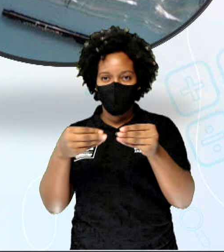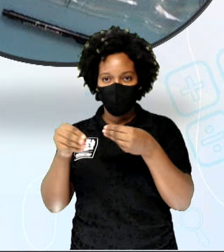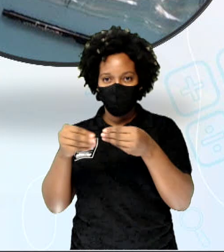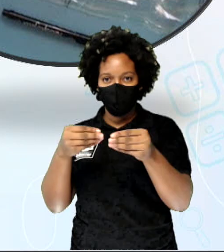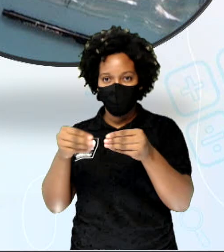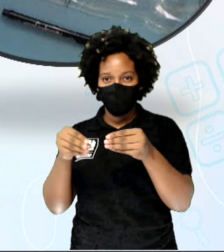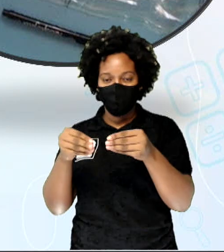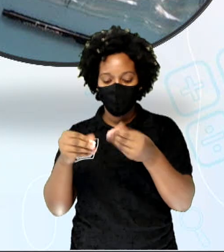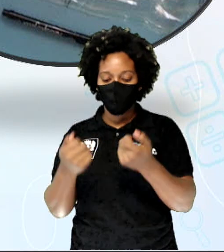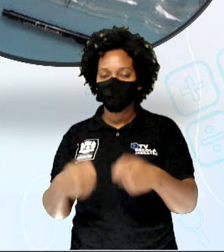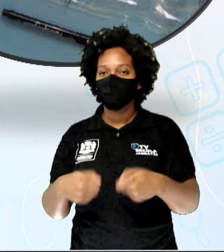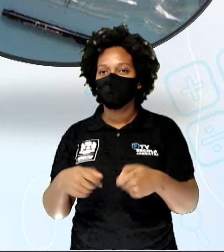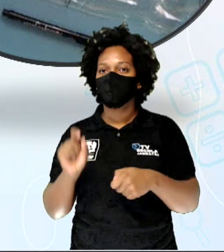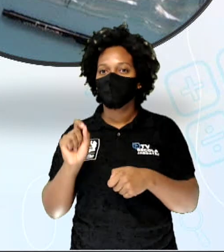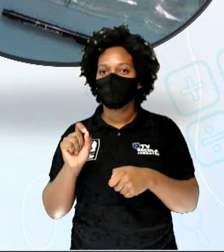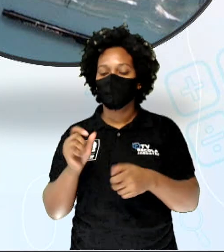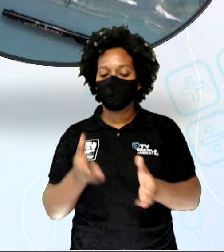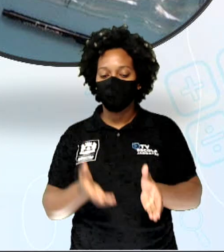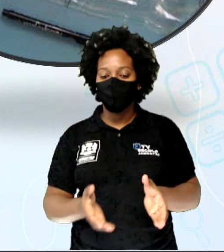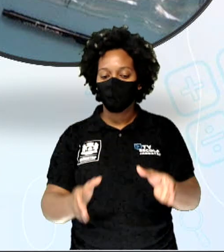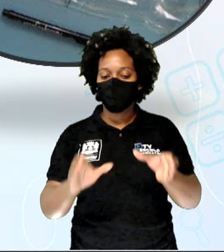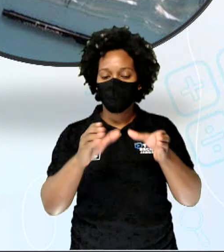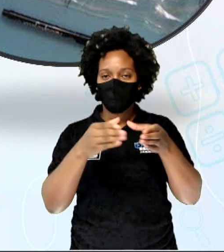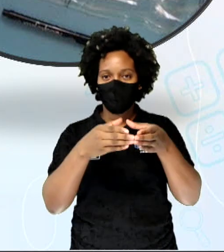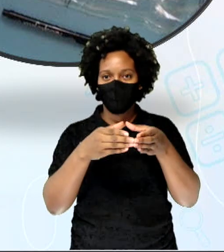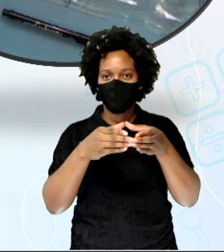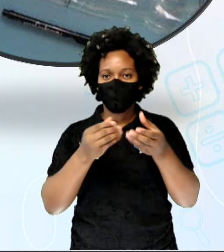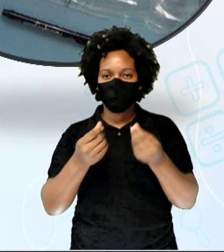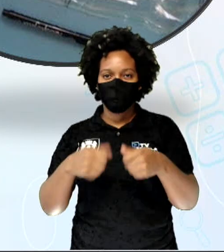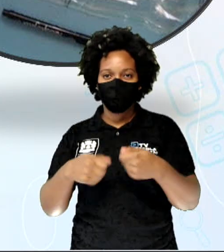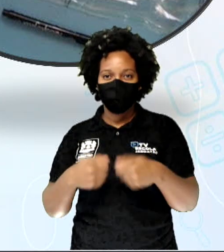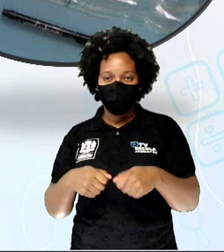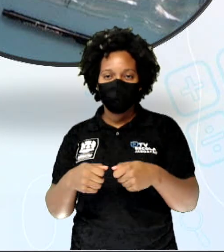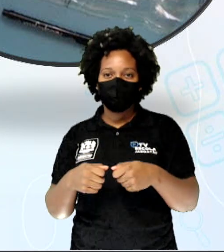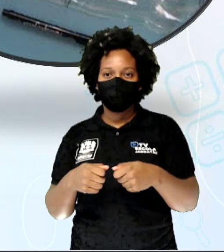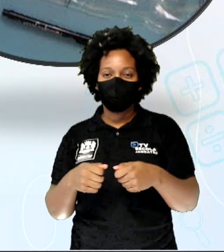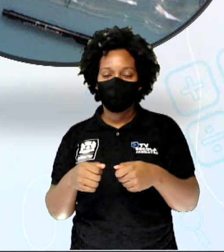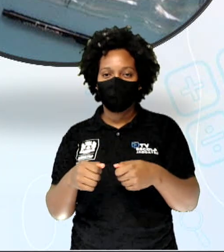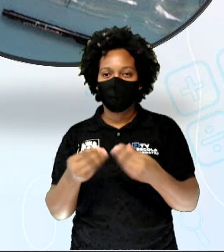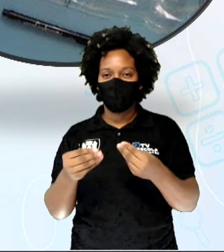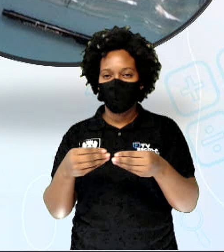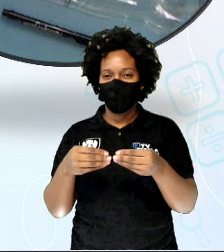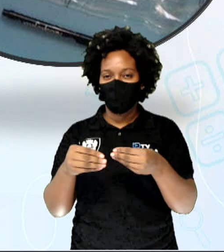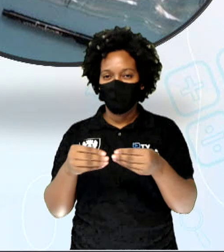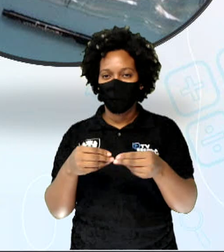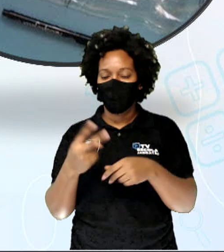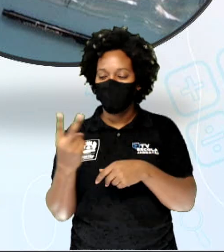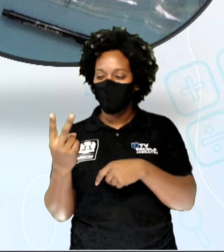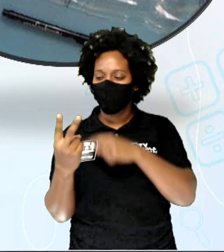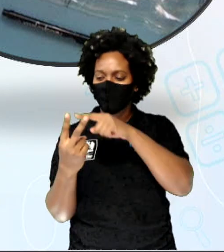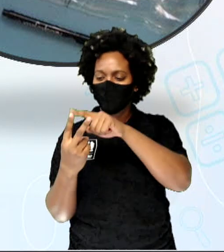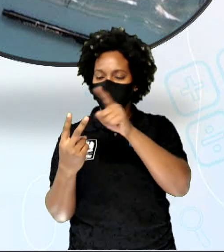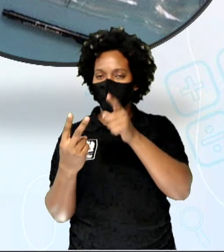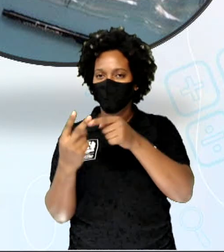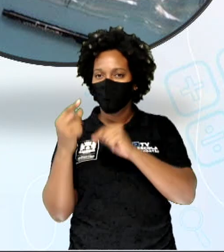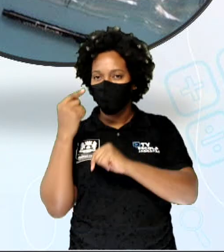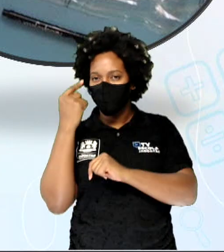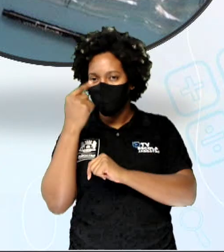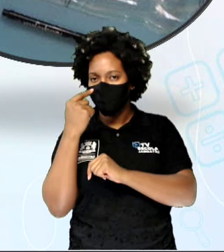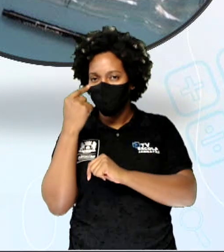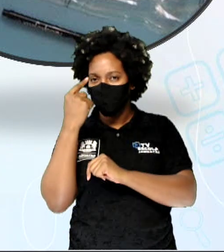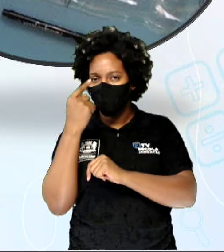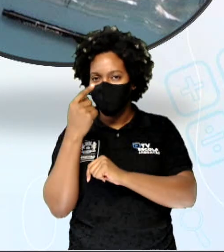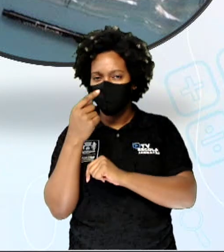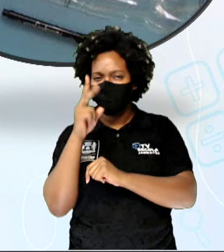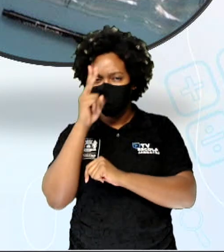de uma garrafa e de dois olhinhos. Vocês podem usar tanto a sugestão que eu dei na